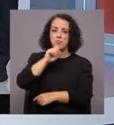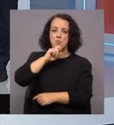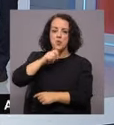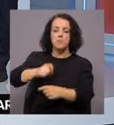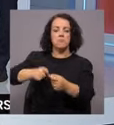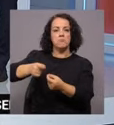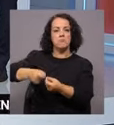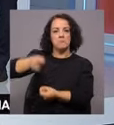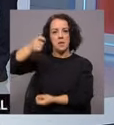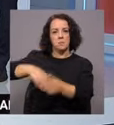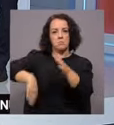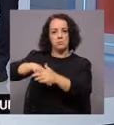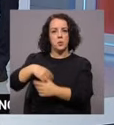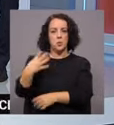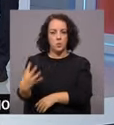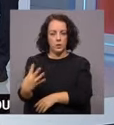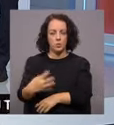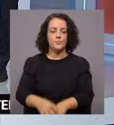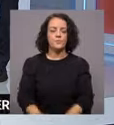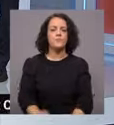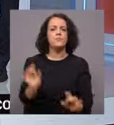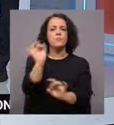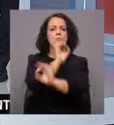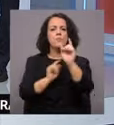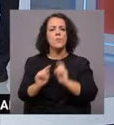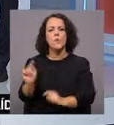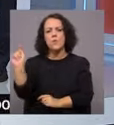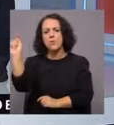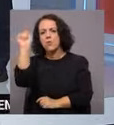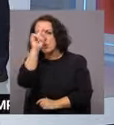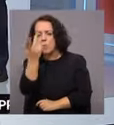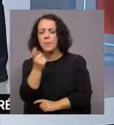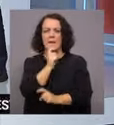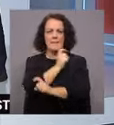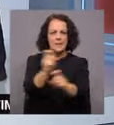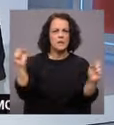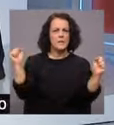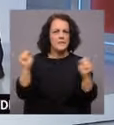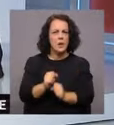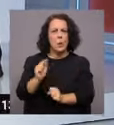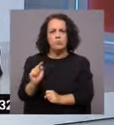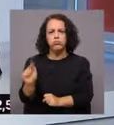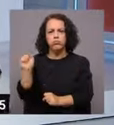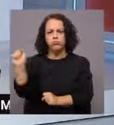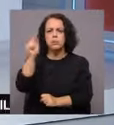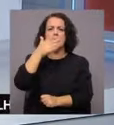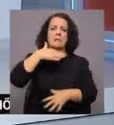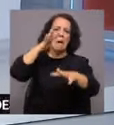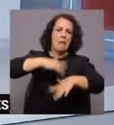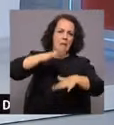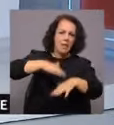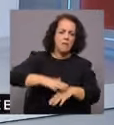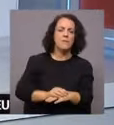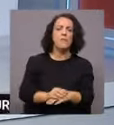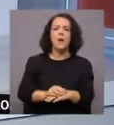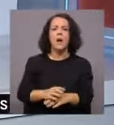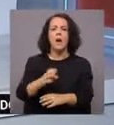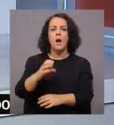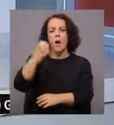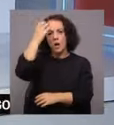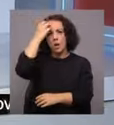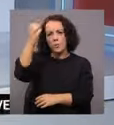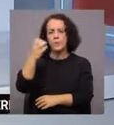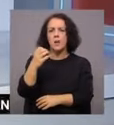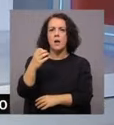4m. Para a restante Europa, com muitos avisos de frio e de neve, temos máximos de 2 para Copenhaga,